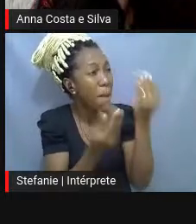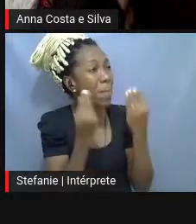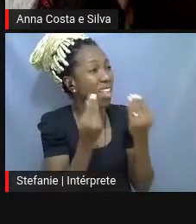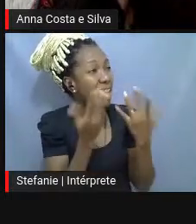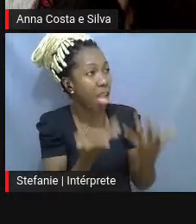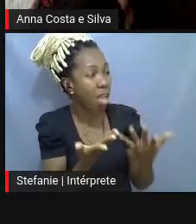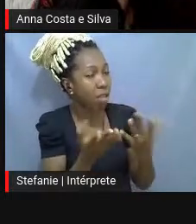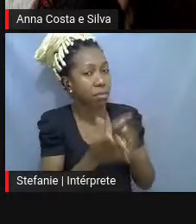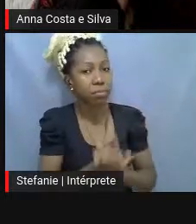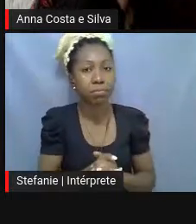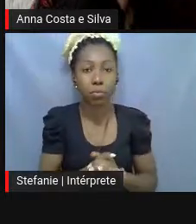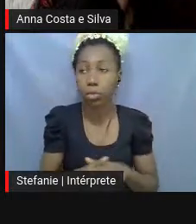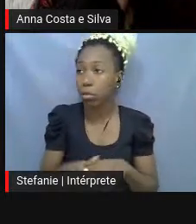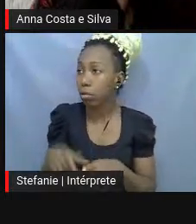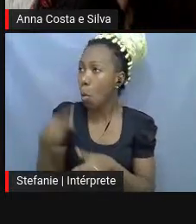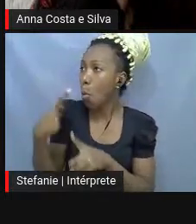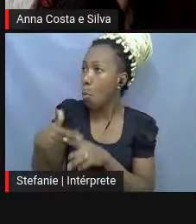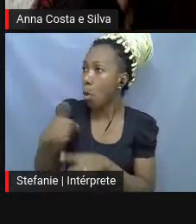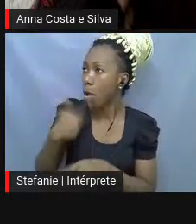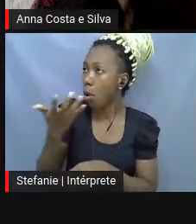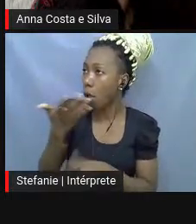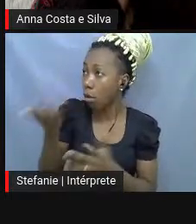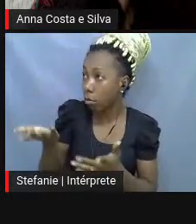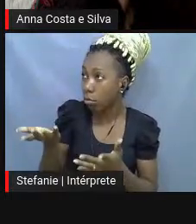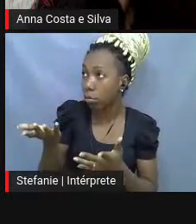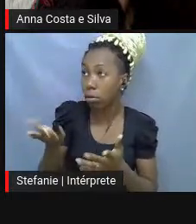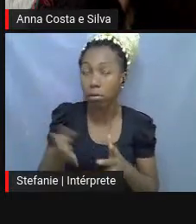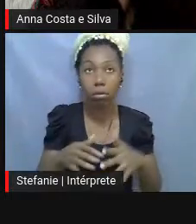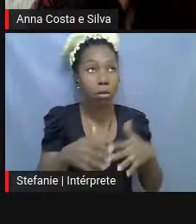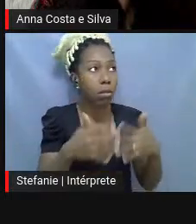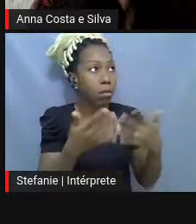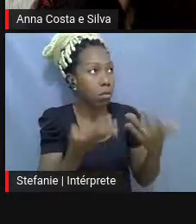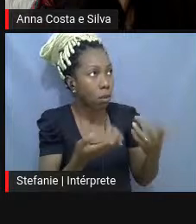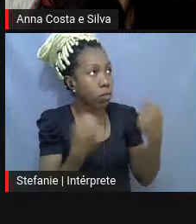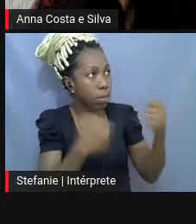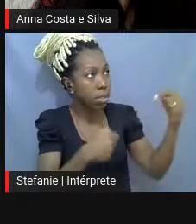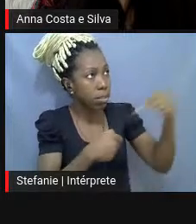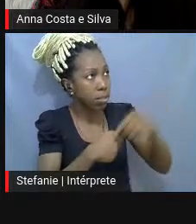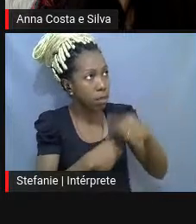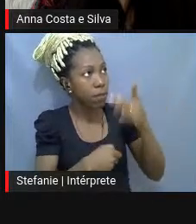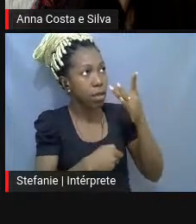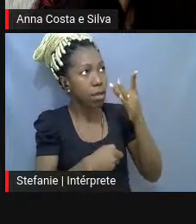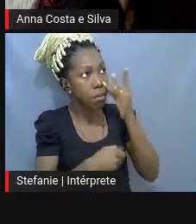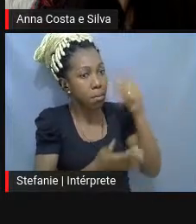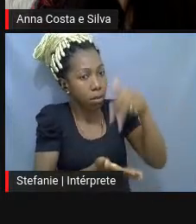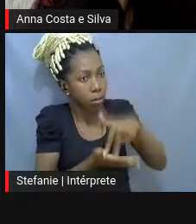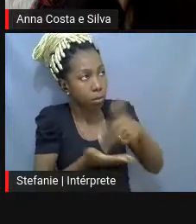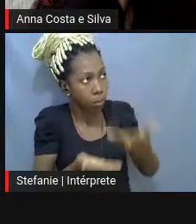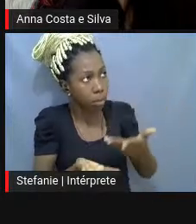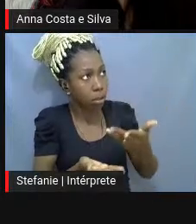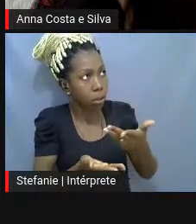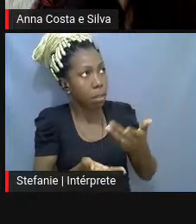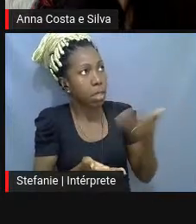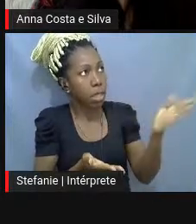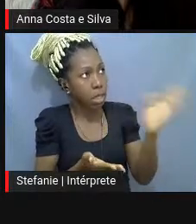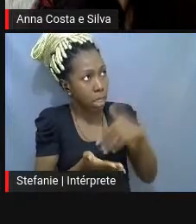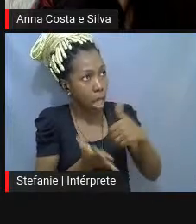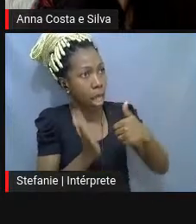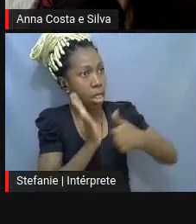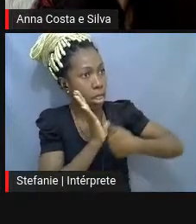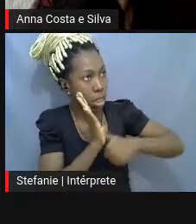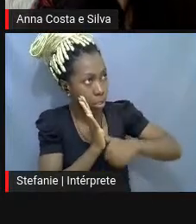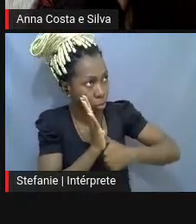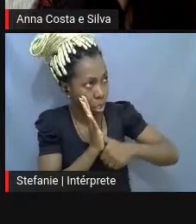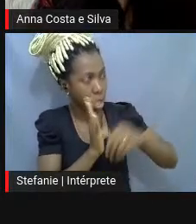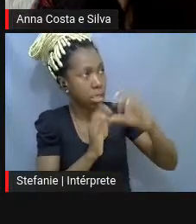É... Porque eu quero. Tá. Então, você tem que vir aqui pessoalmente, trazendo identidade, CVS.